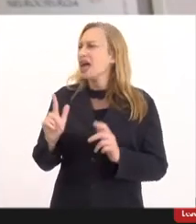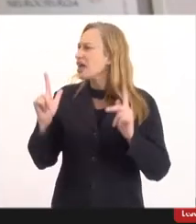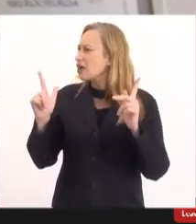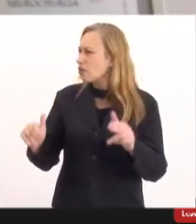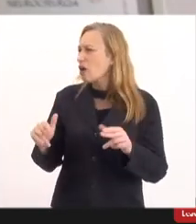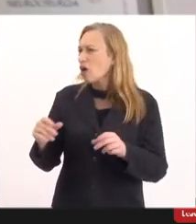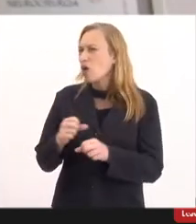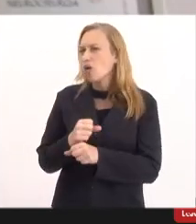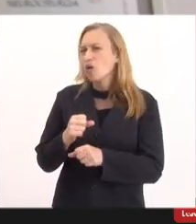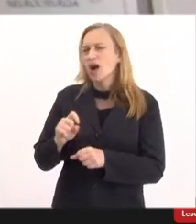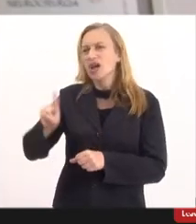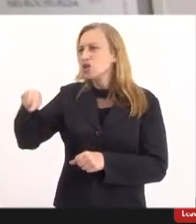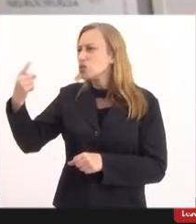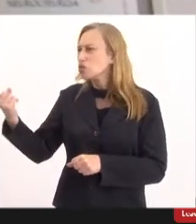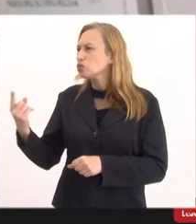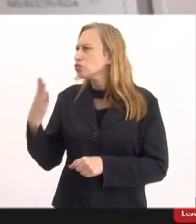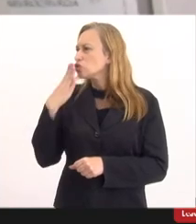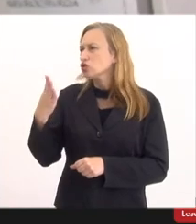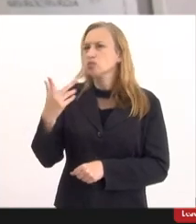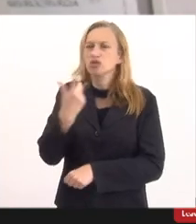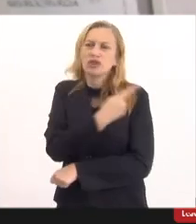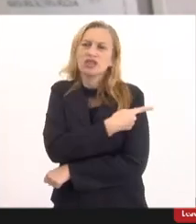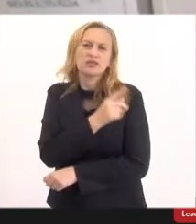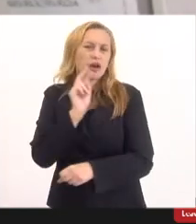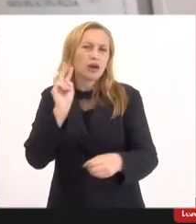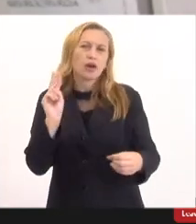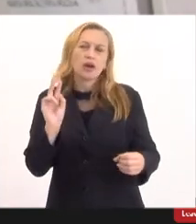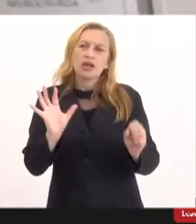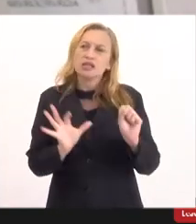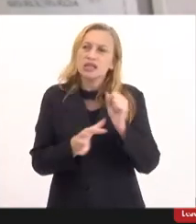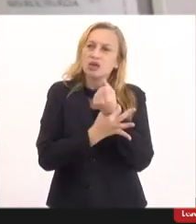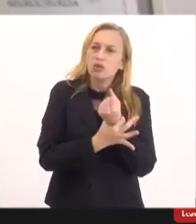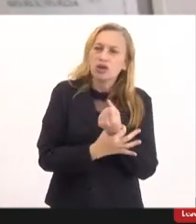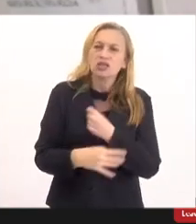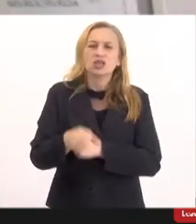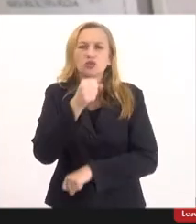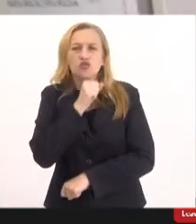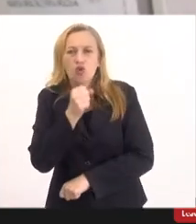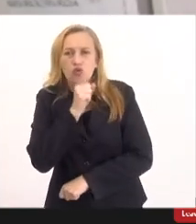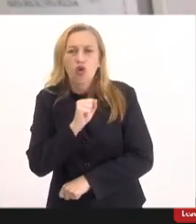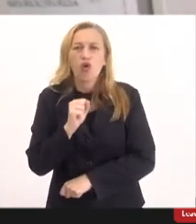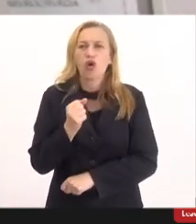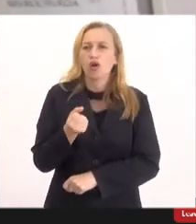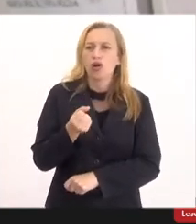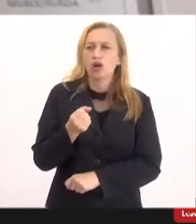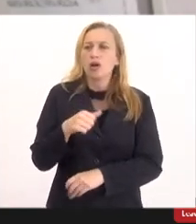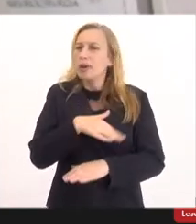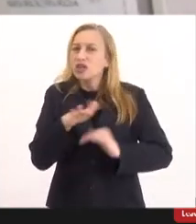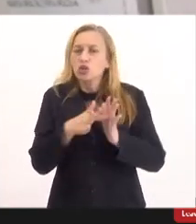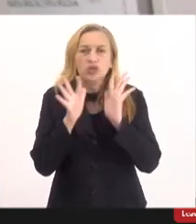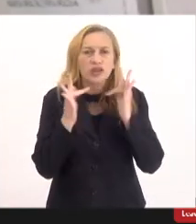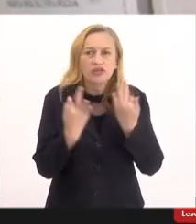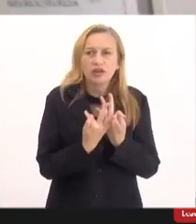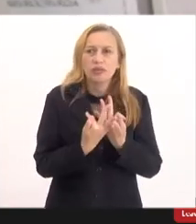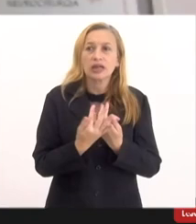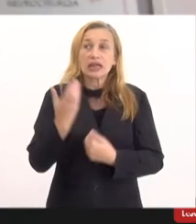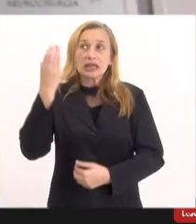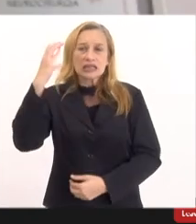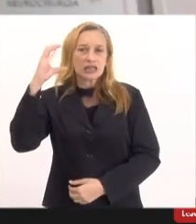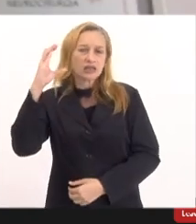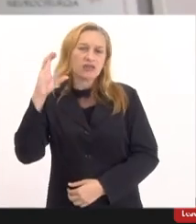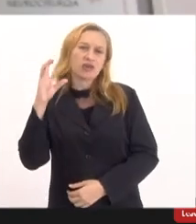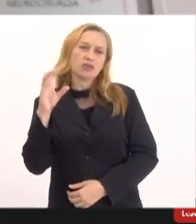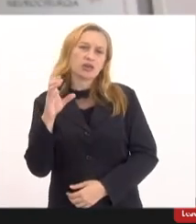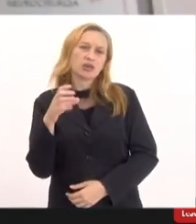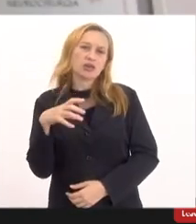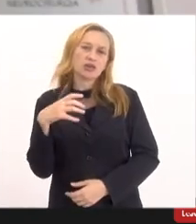vai proteger a vovó a vovó vai proteger o senhor a sua esposa cientificamente isso é uma aberração